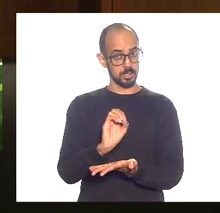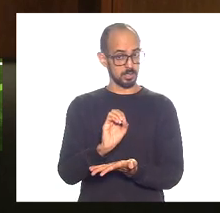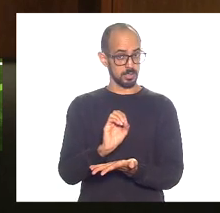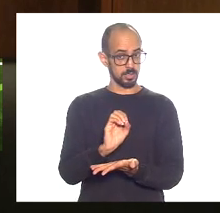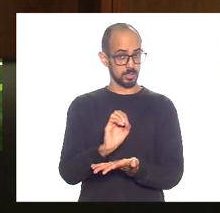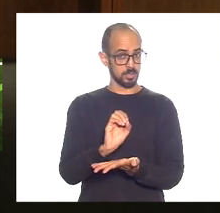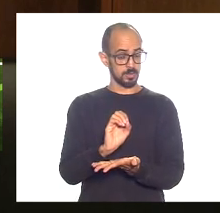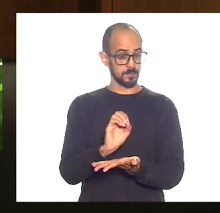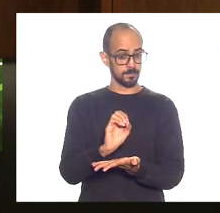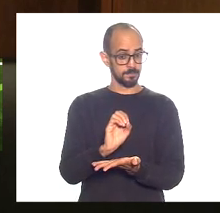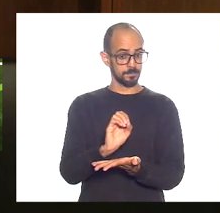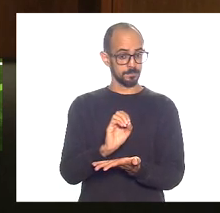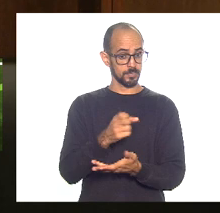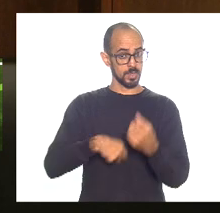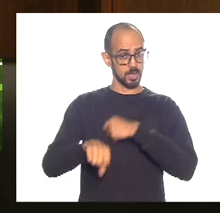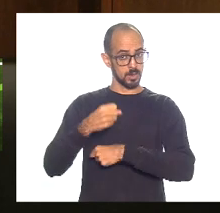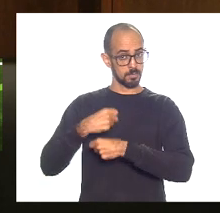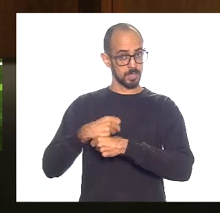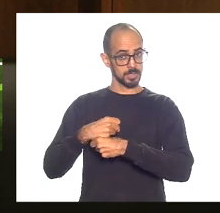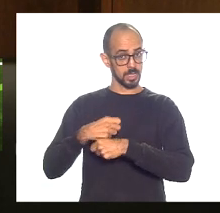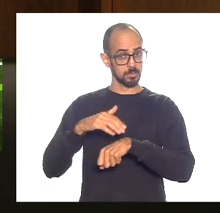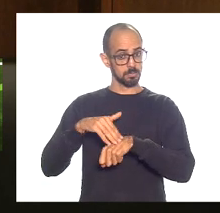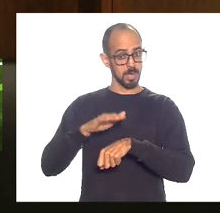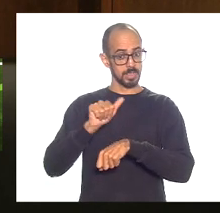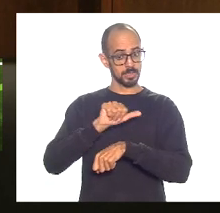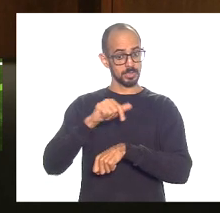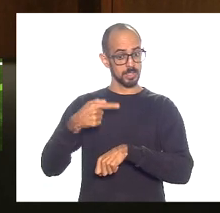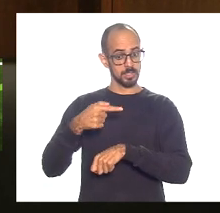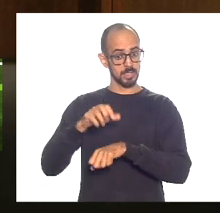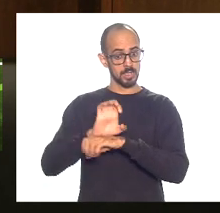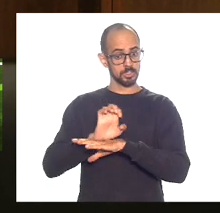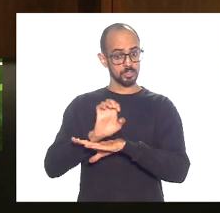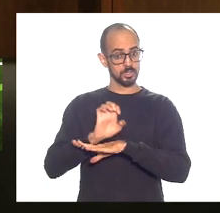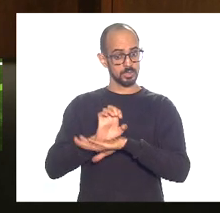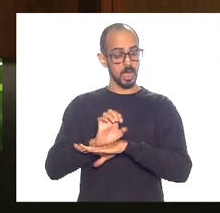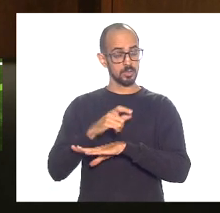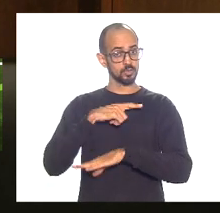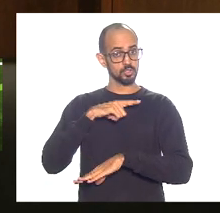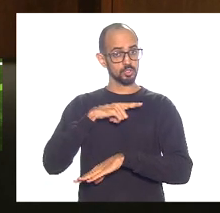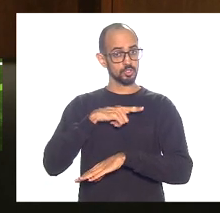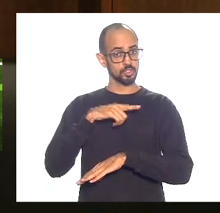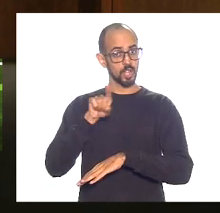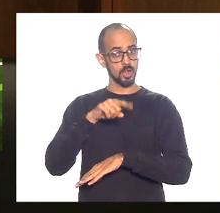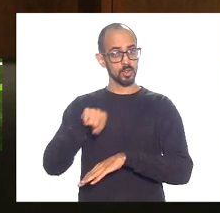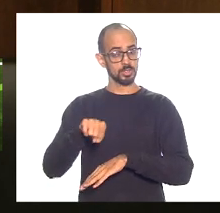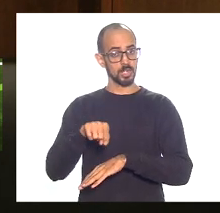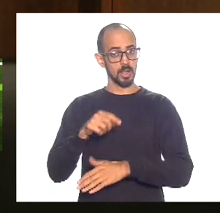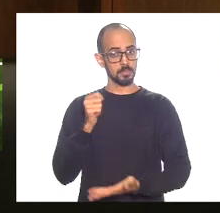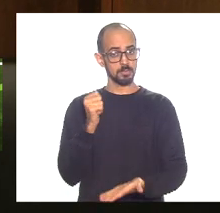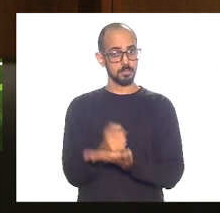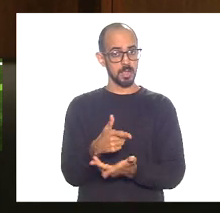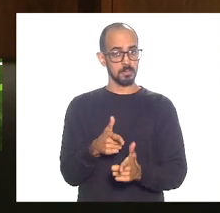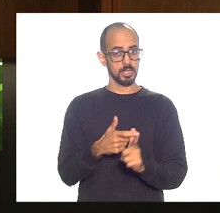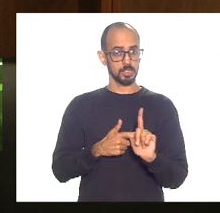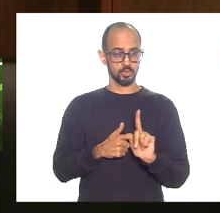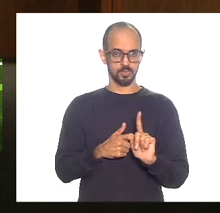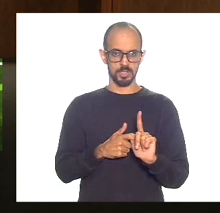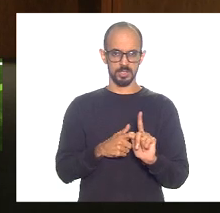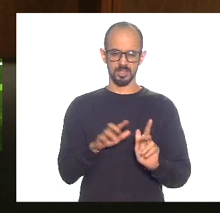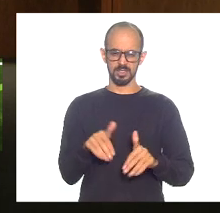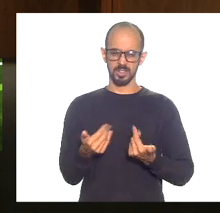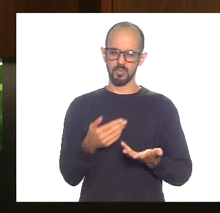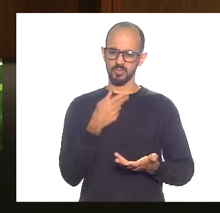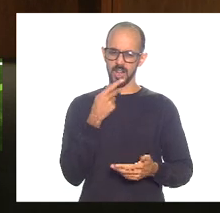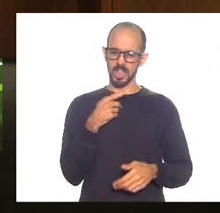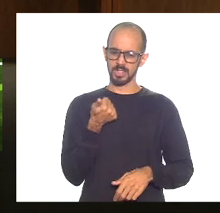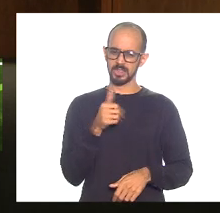o ano passado mais de 17 estados estavam com o serviço da dívida suspenso então dizer que nós temos 10